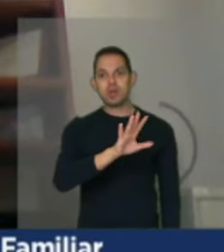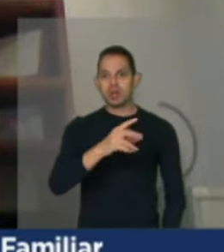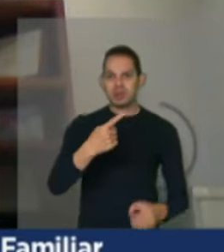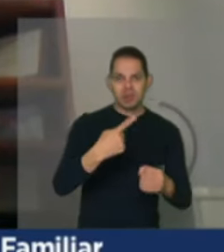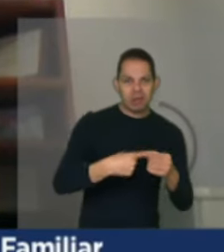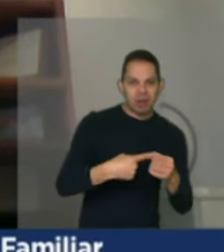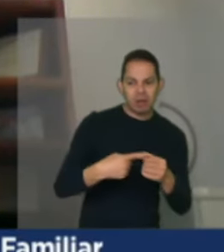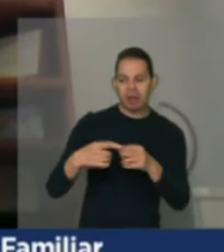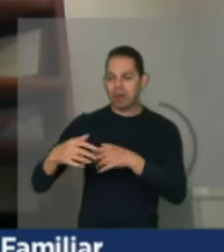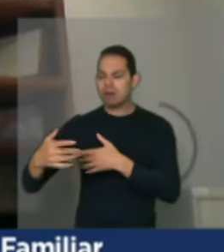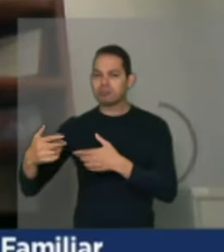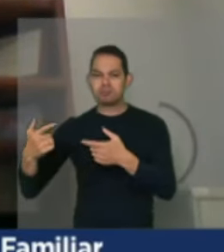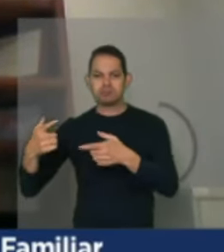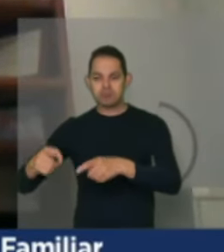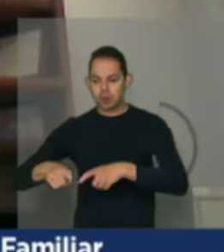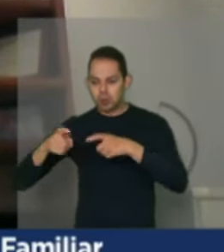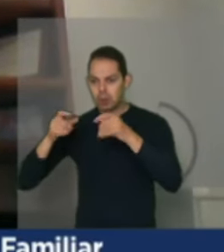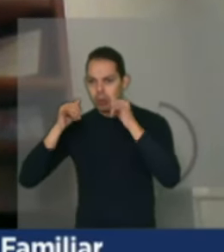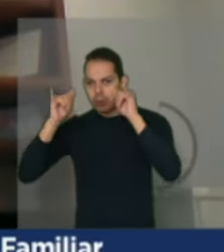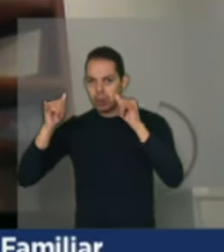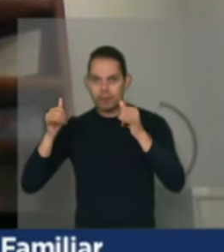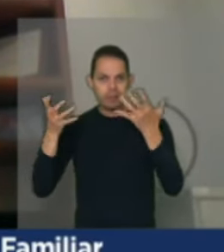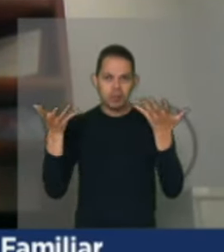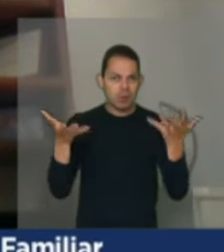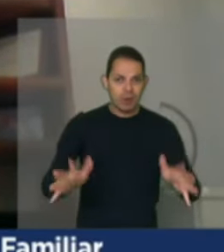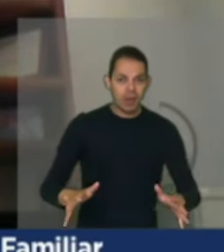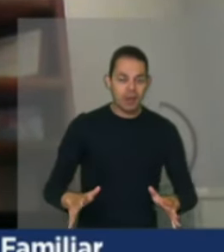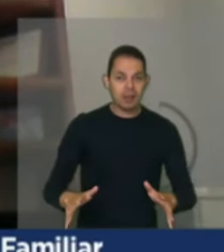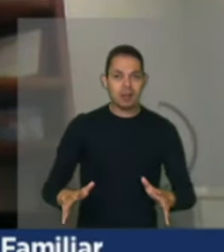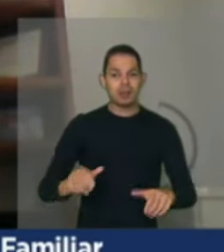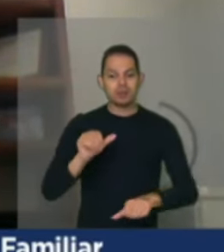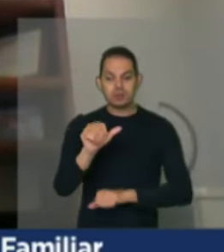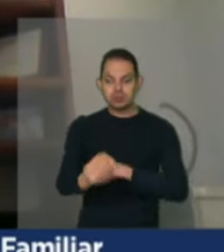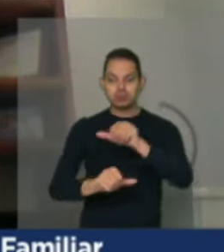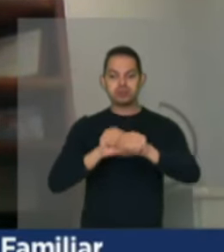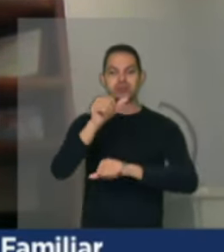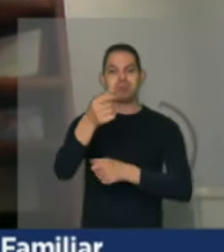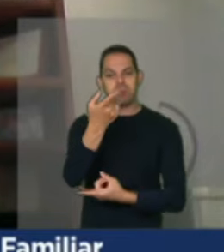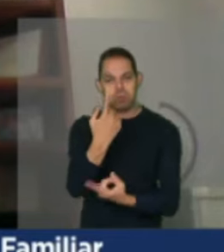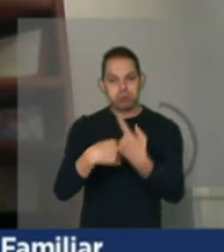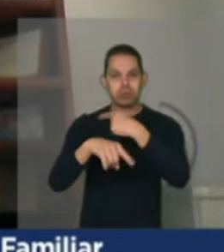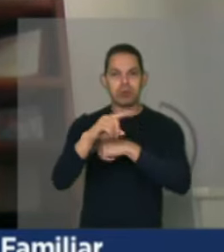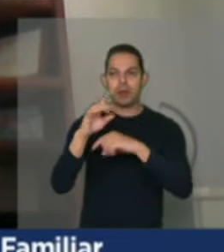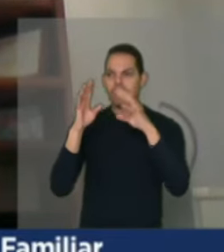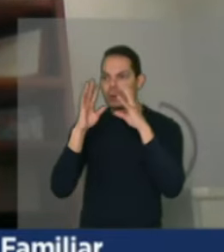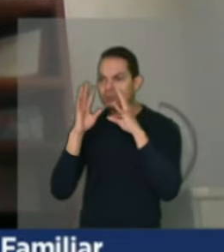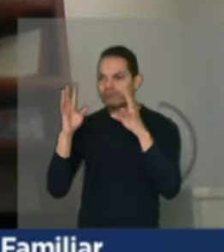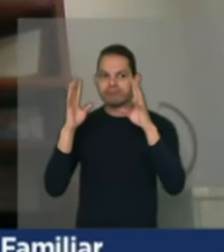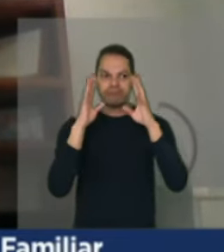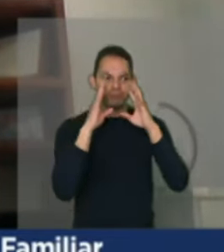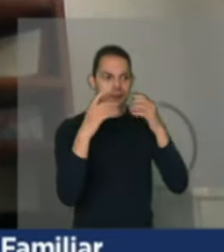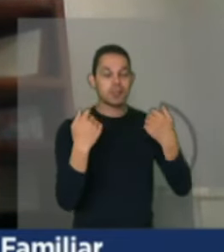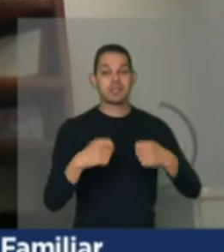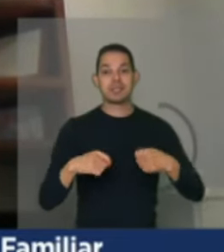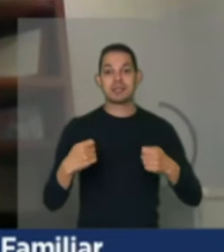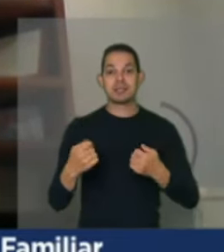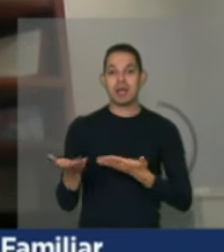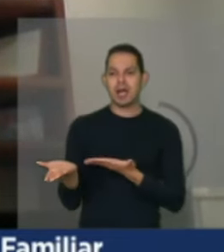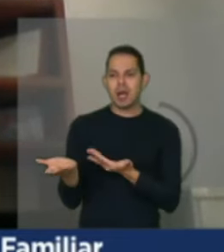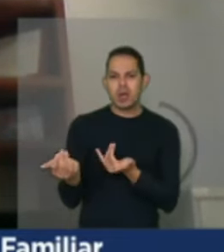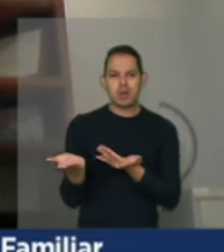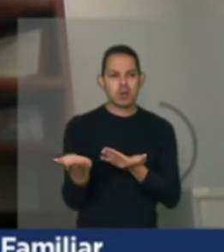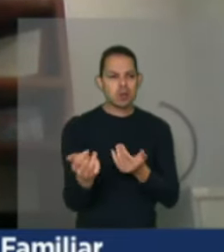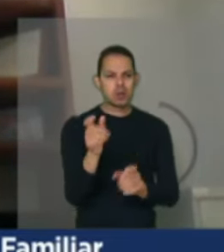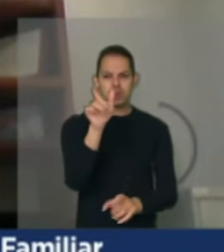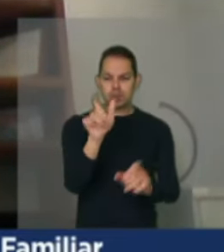gente quiser discutir sucessão, a gente vai precisar olhar justamente, ouvir esses atores. acho que os nossos jovens deveriam estar